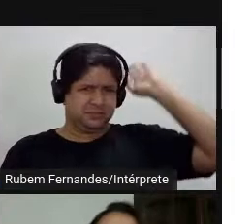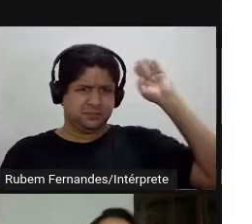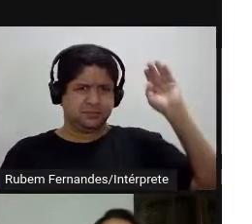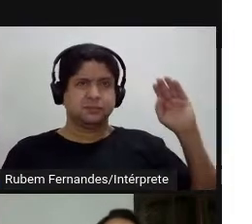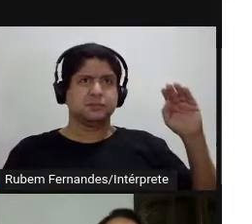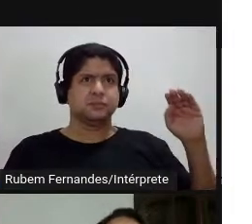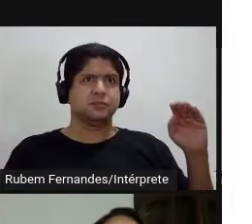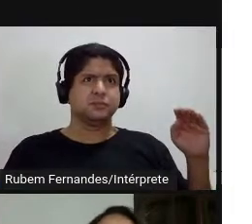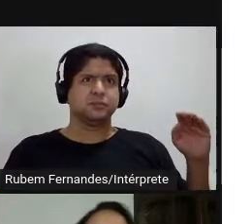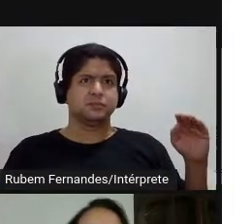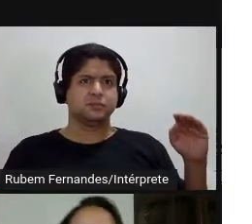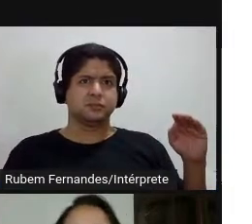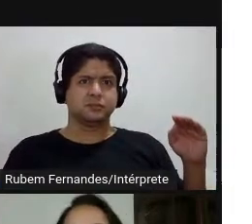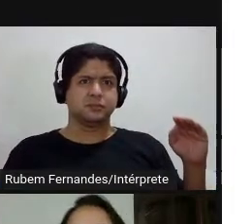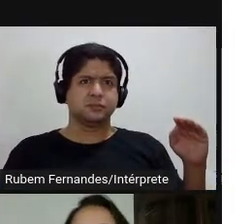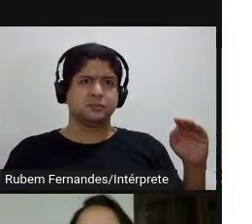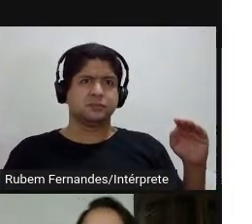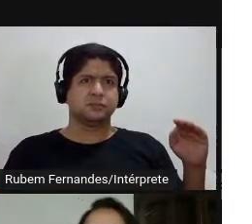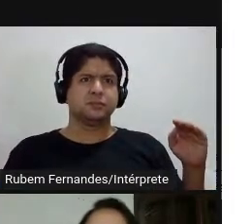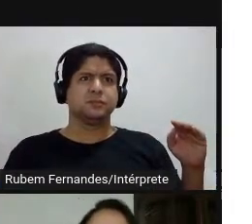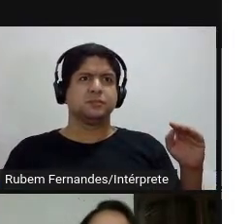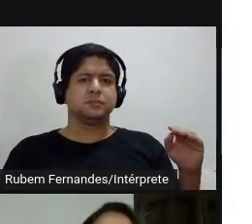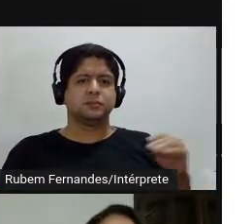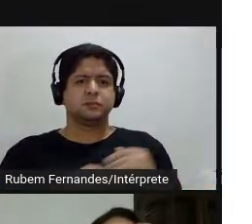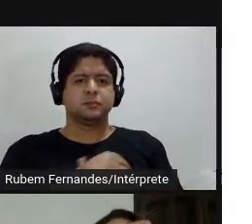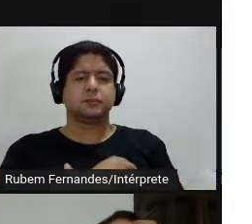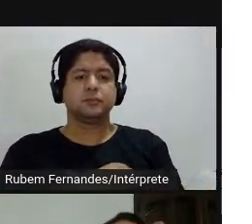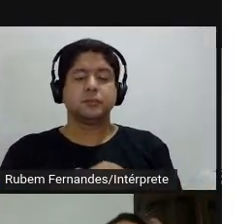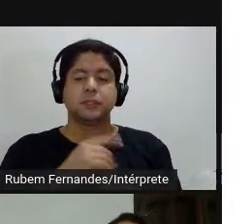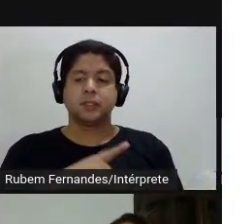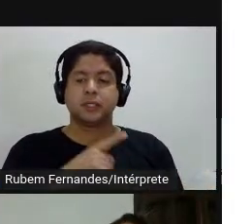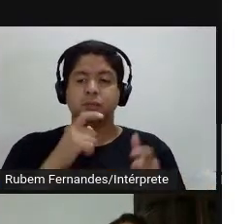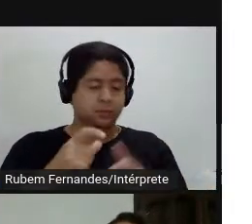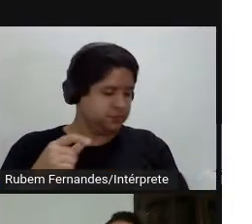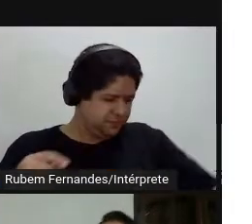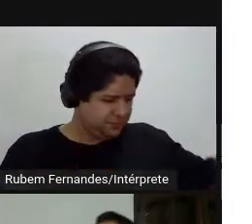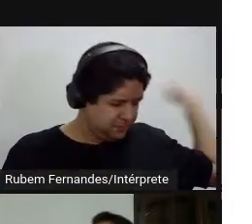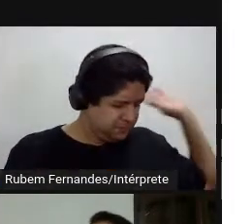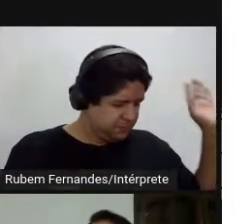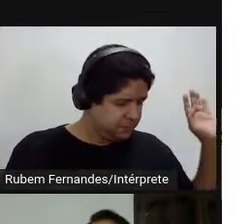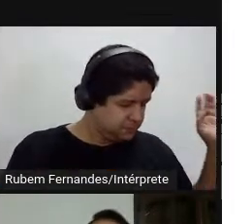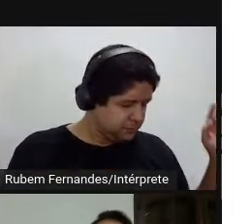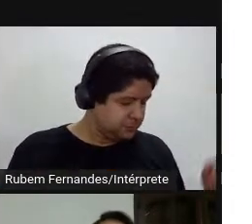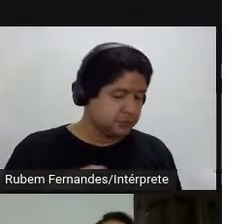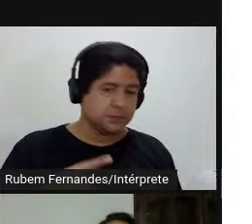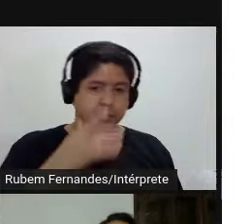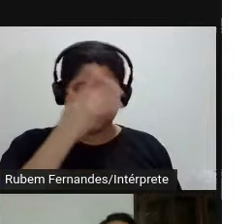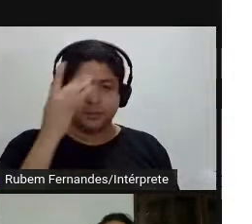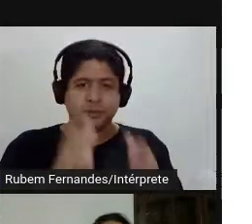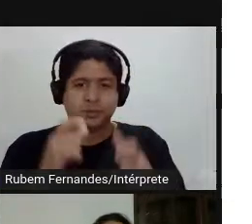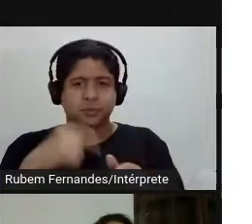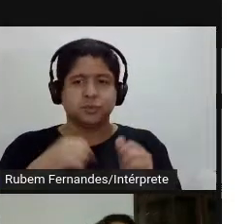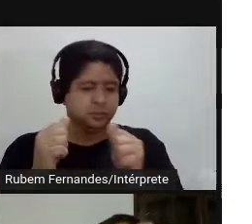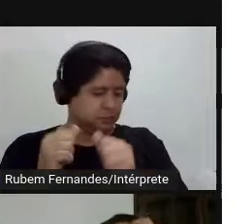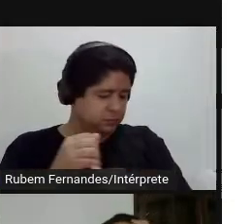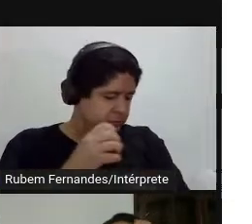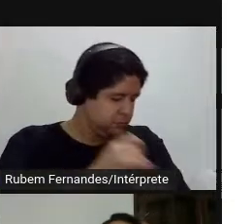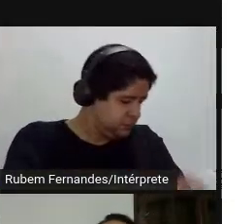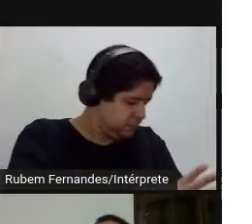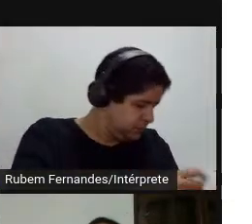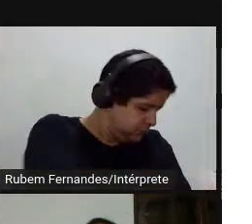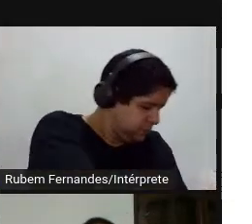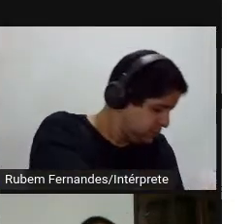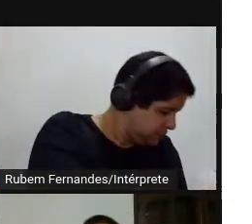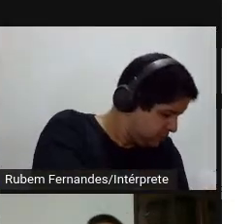ou os bombeiros vão proibir, eu falo, isso aqui é perigoso, pode pegar fogo, não dá, não pode ter essa quantidade de pessoas aqui, então tudo isso vai estar